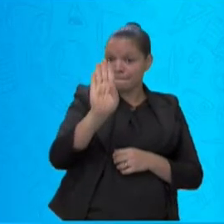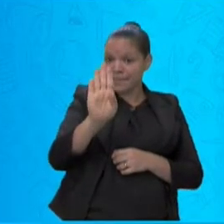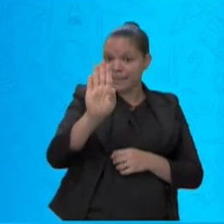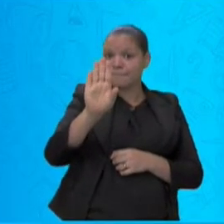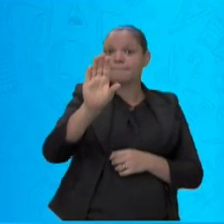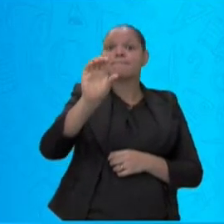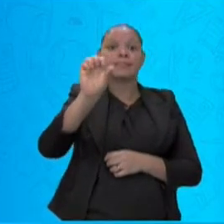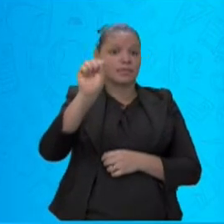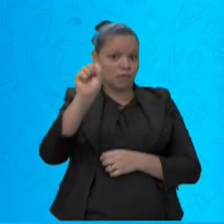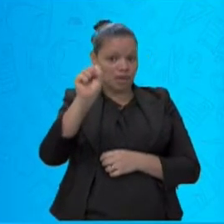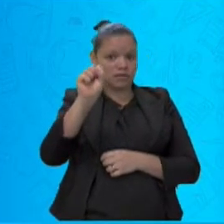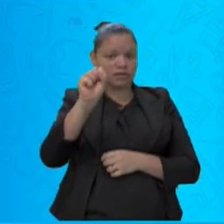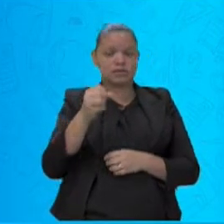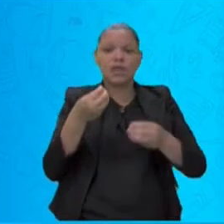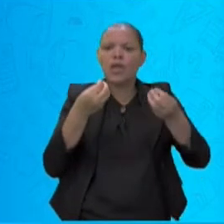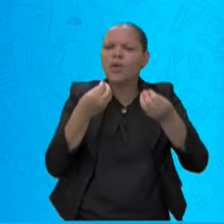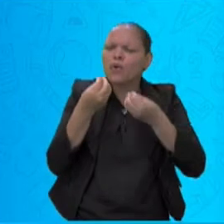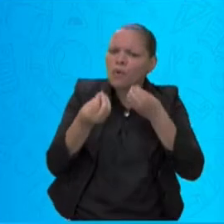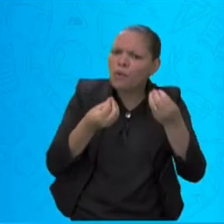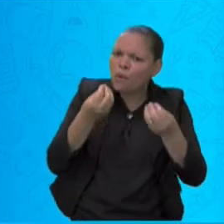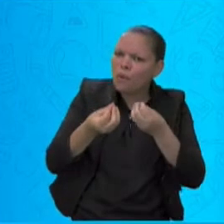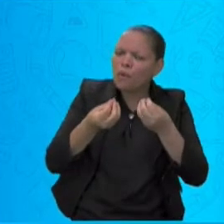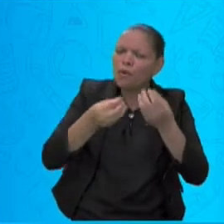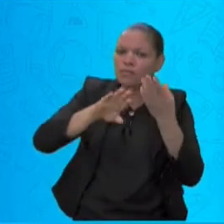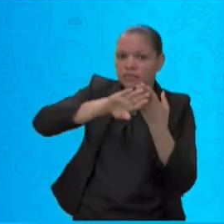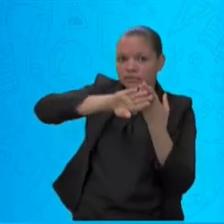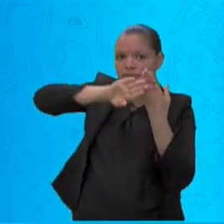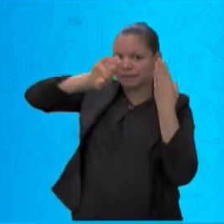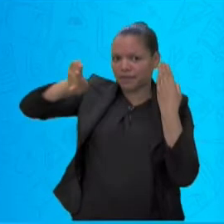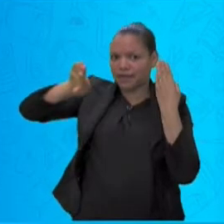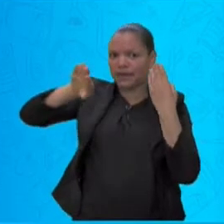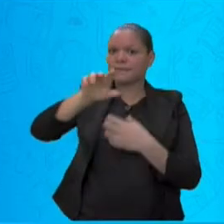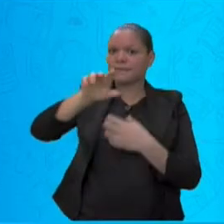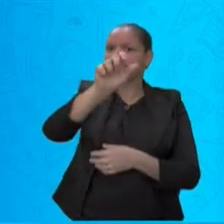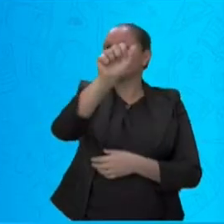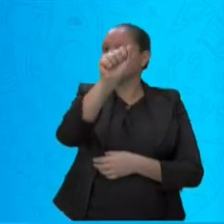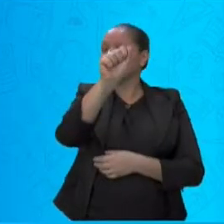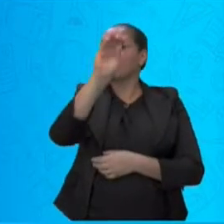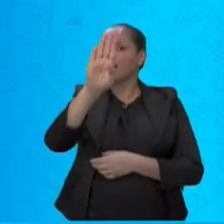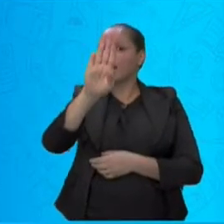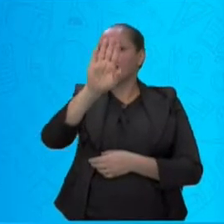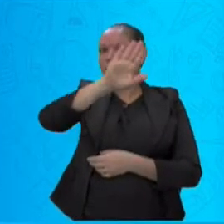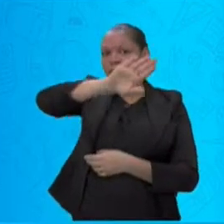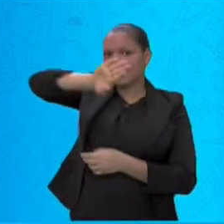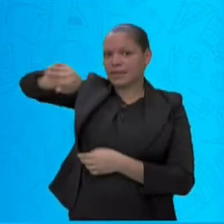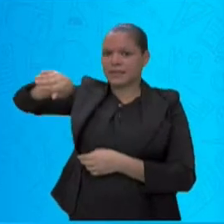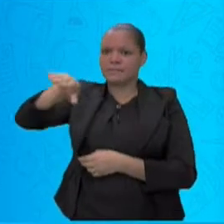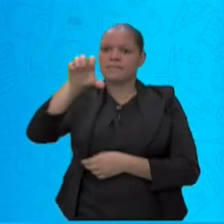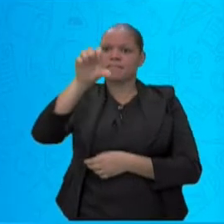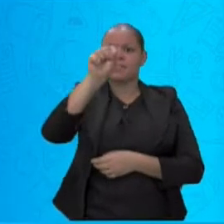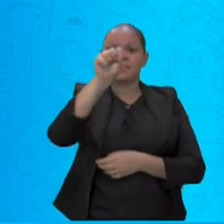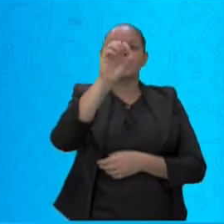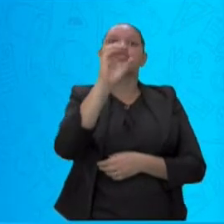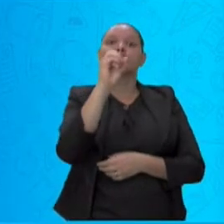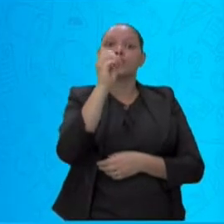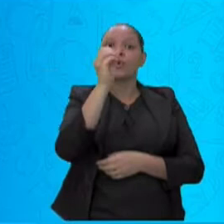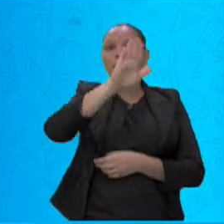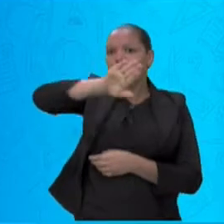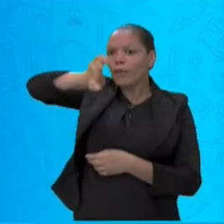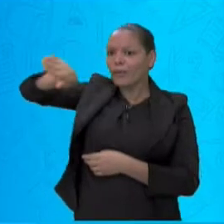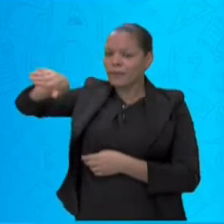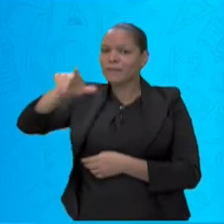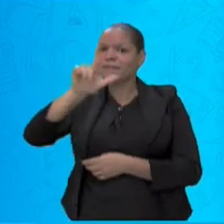está aqui, ó. A-B-S-O-L-U-T-O. Olha que o B ficou em